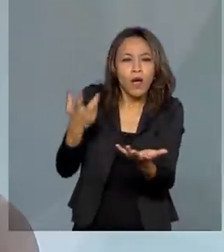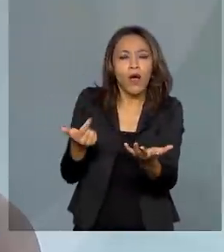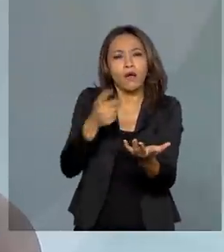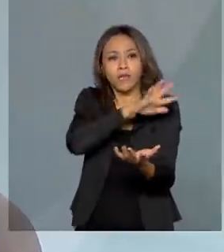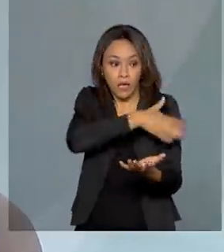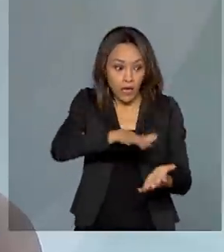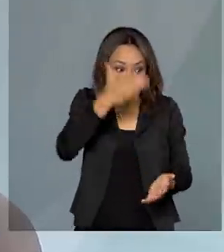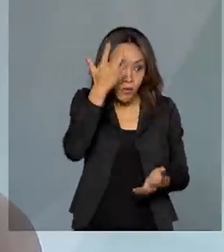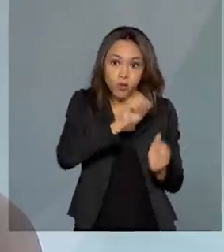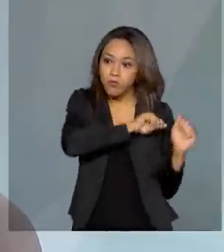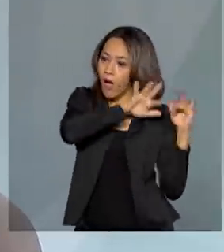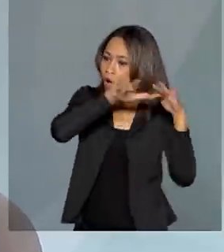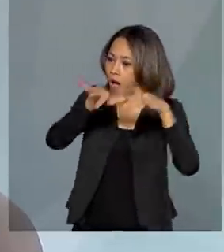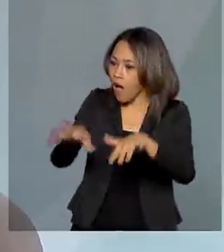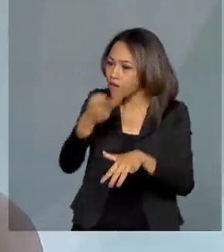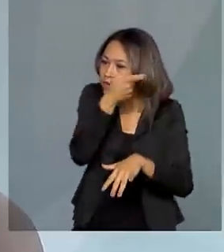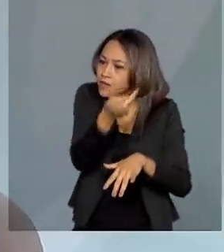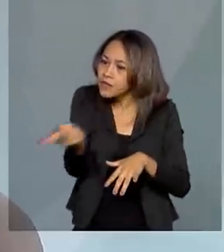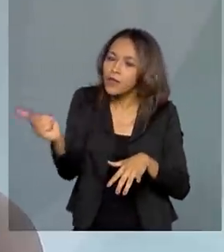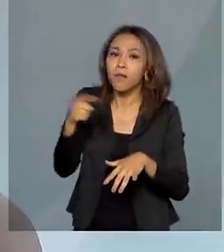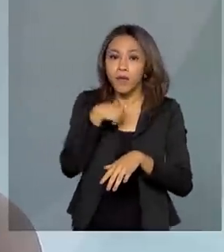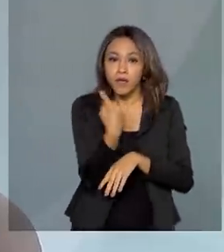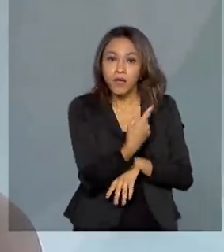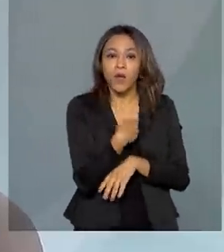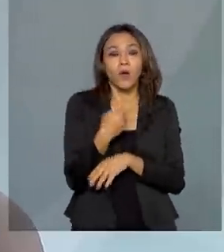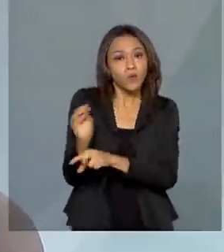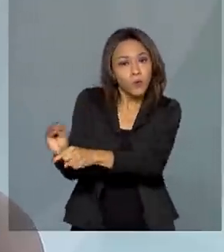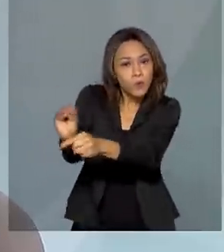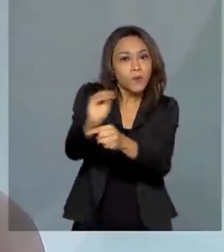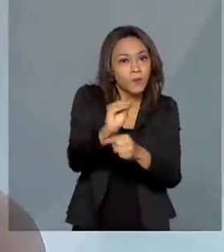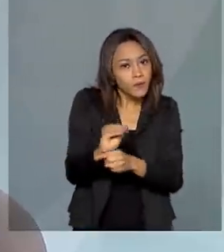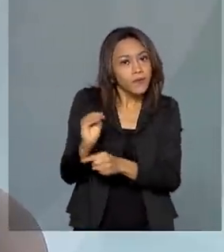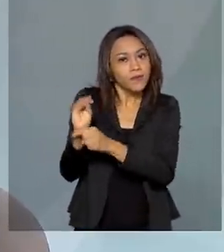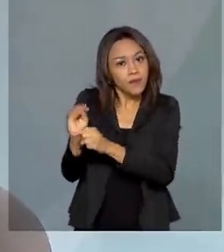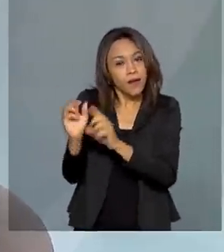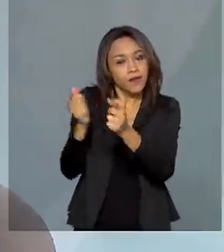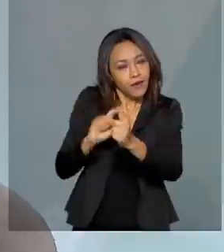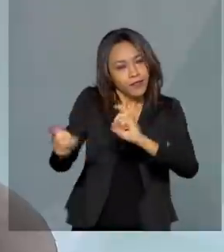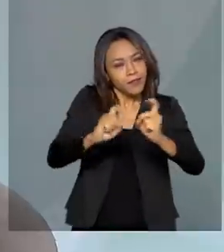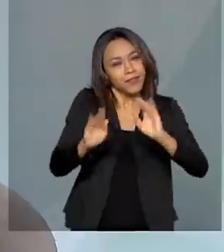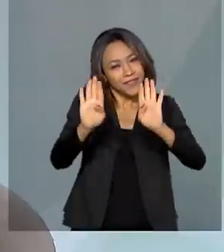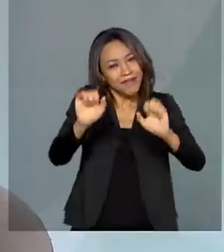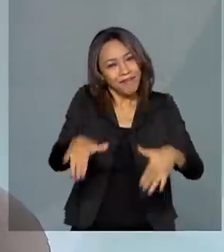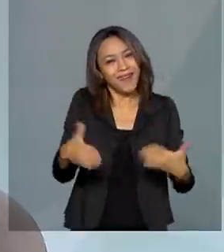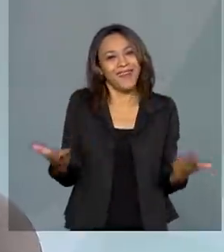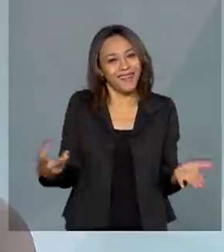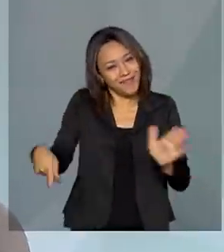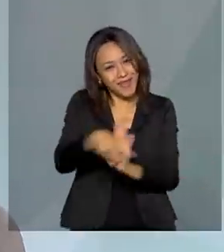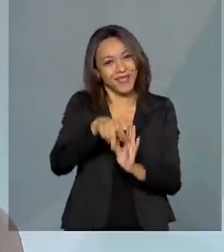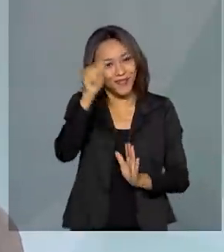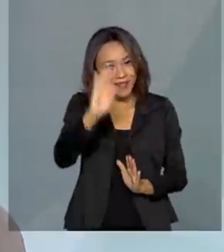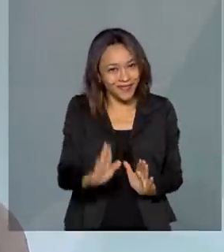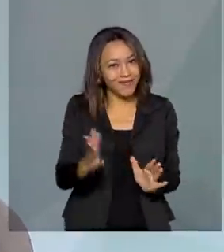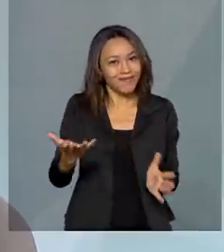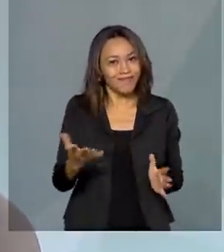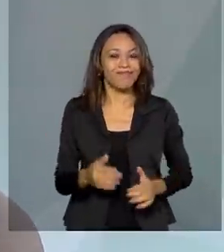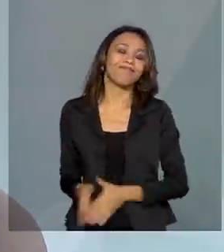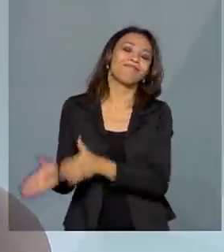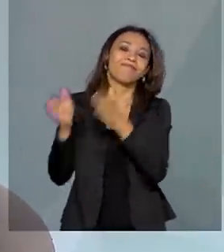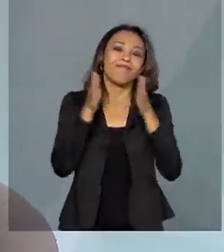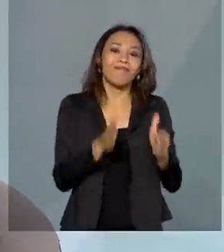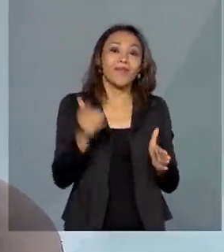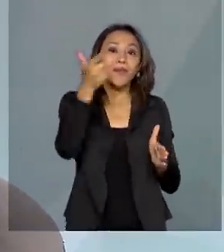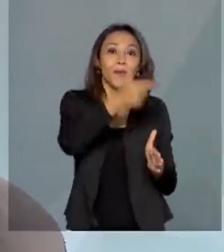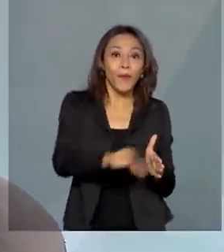pública, para a gente poder cada dia mais cuidar e gerir da melhor forma o nosso patrimônio cultural. Na parte dos